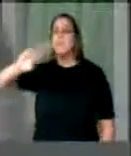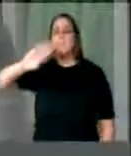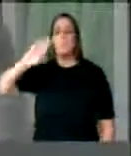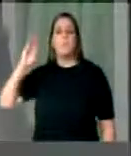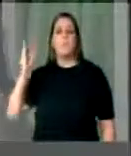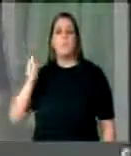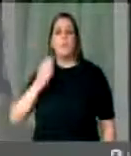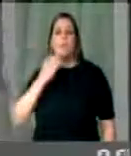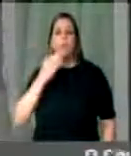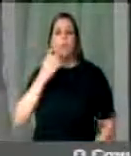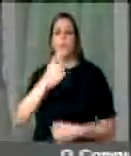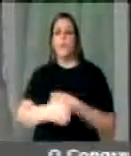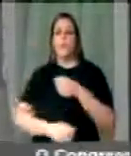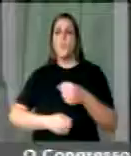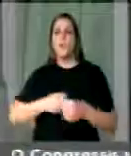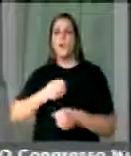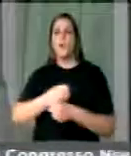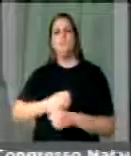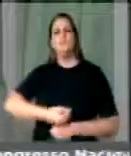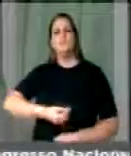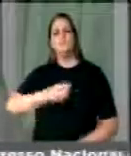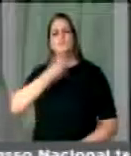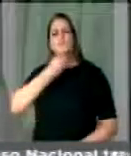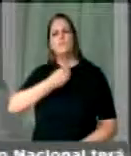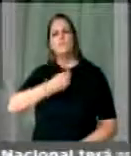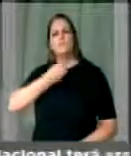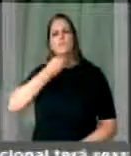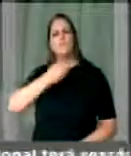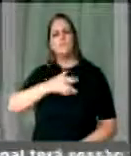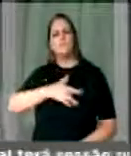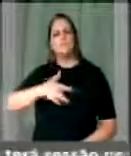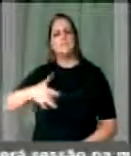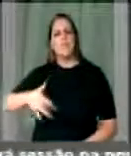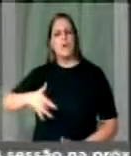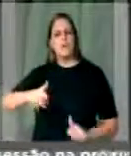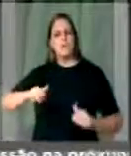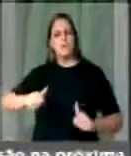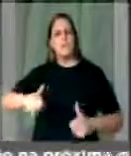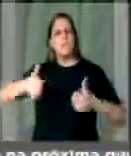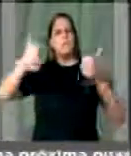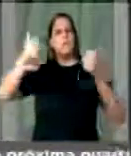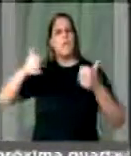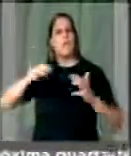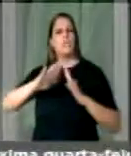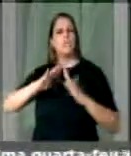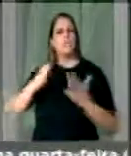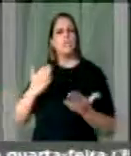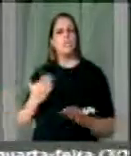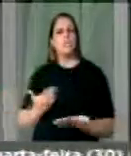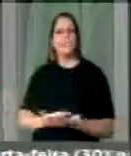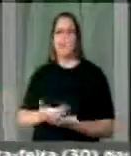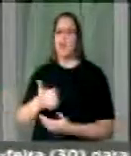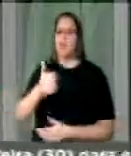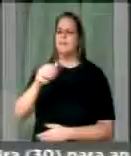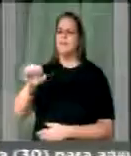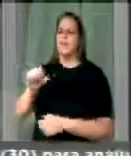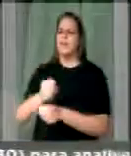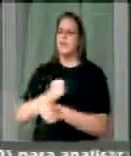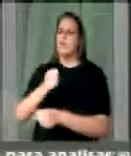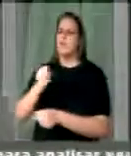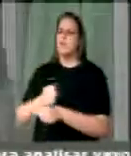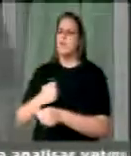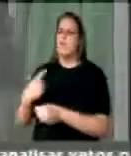poderíamos triplicar o orçamento da saúde. Construir 10 escolas por município. Para encerrar.